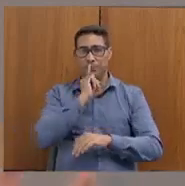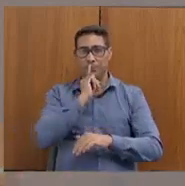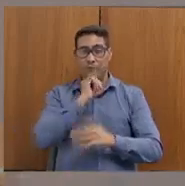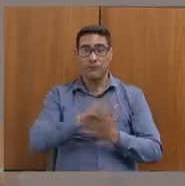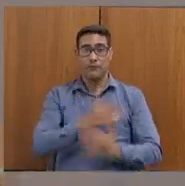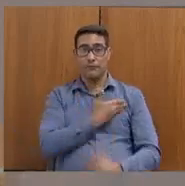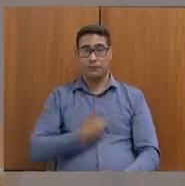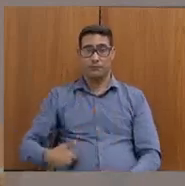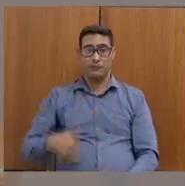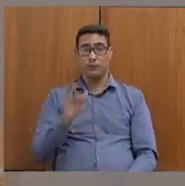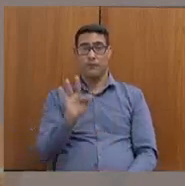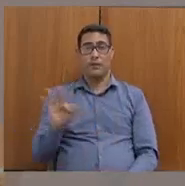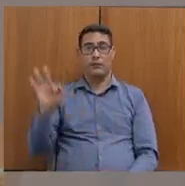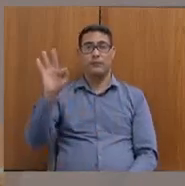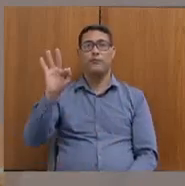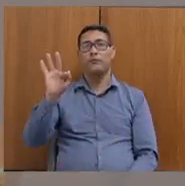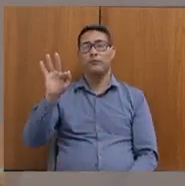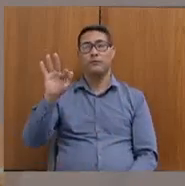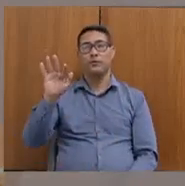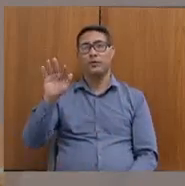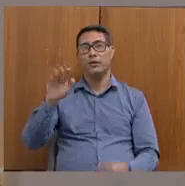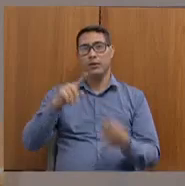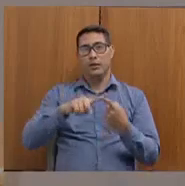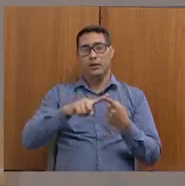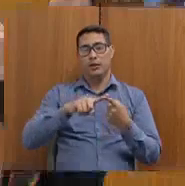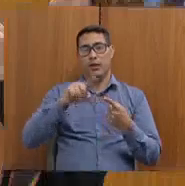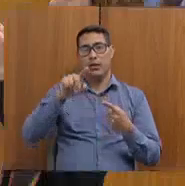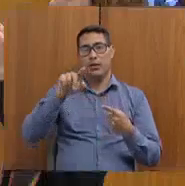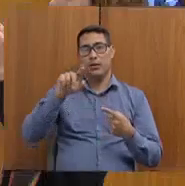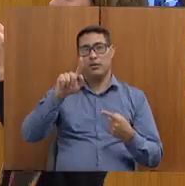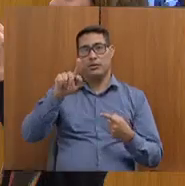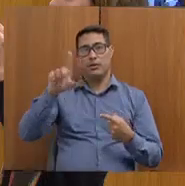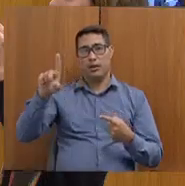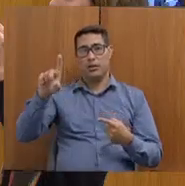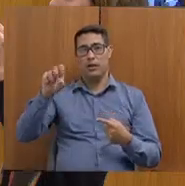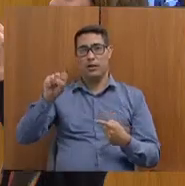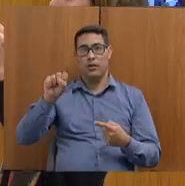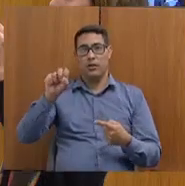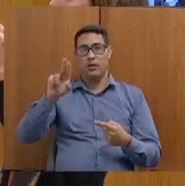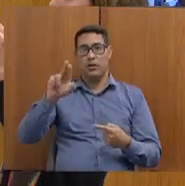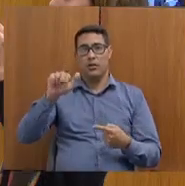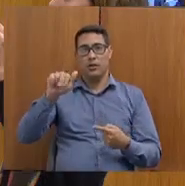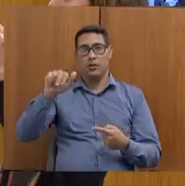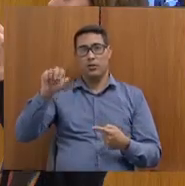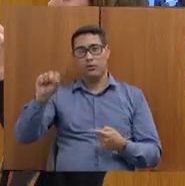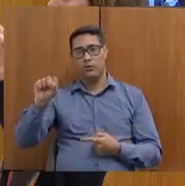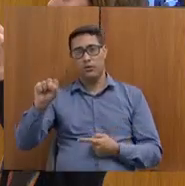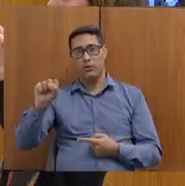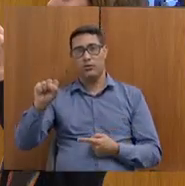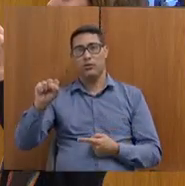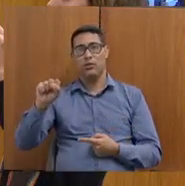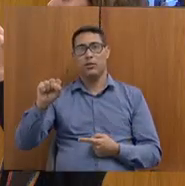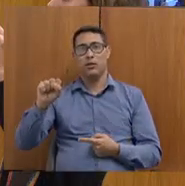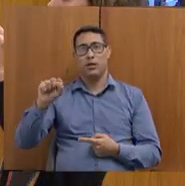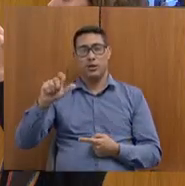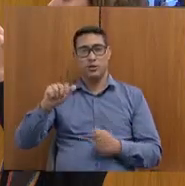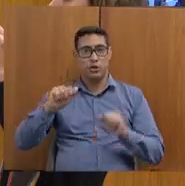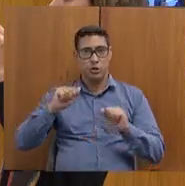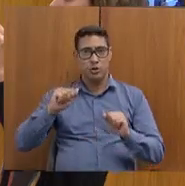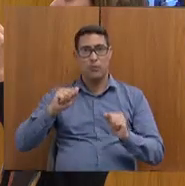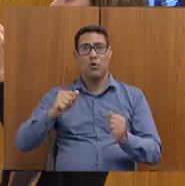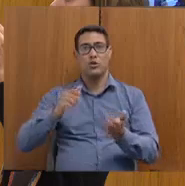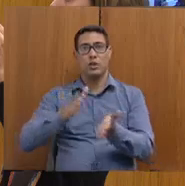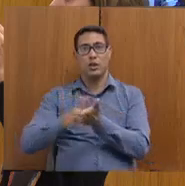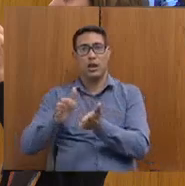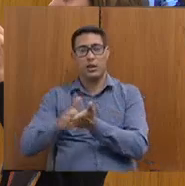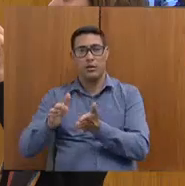governo federal não passa o que a gente chama de GD SUAS, que é o que a gente poderia gastar na gestão,